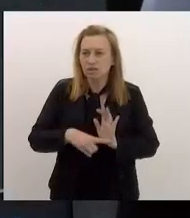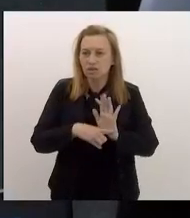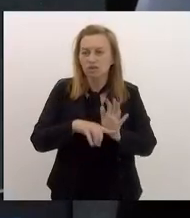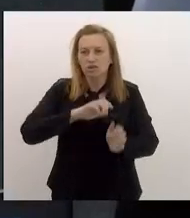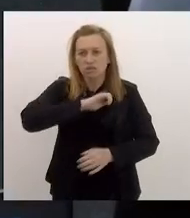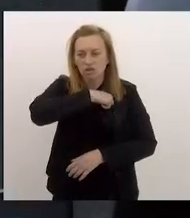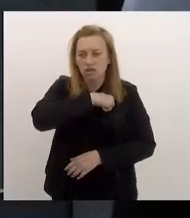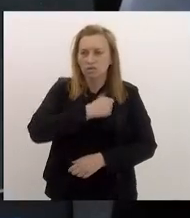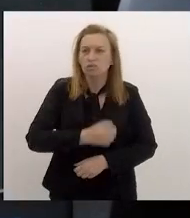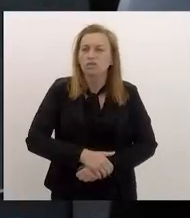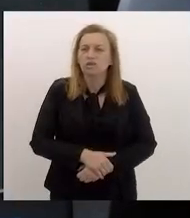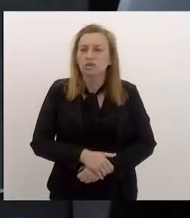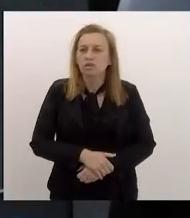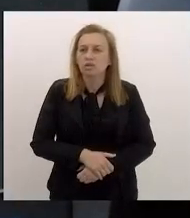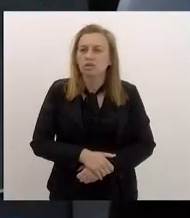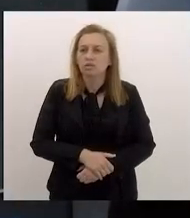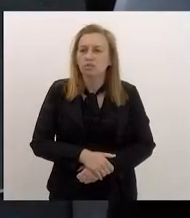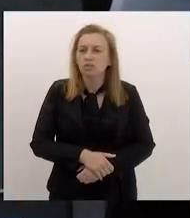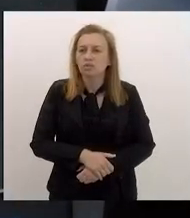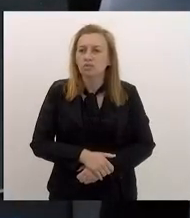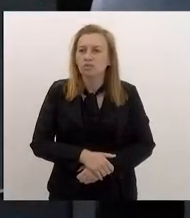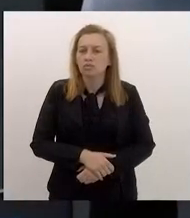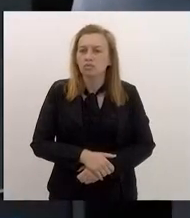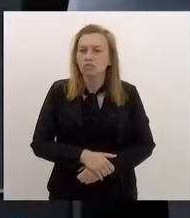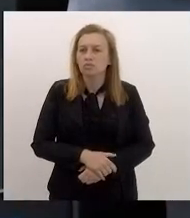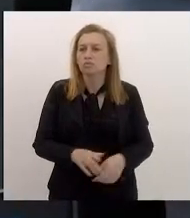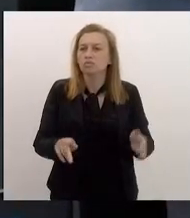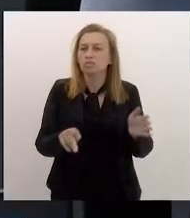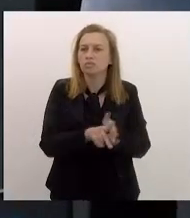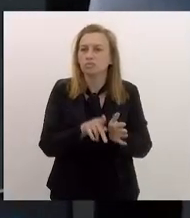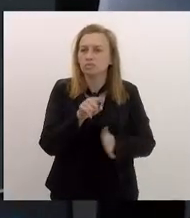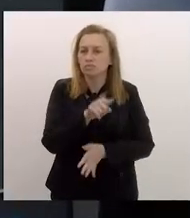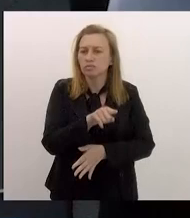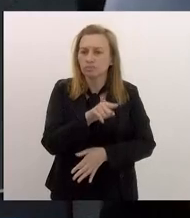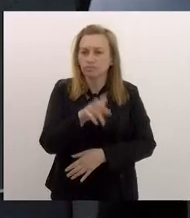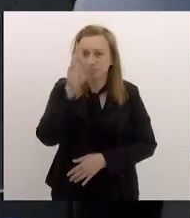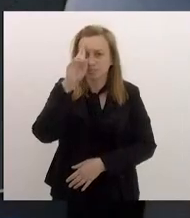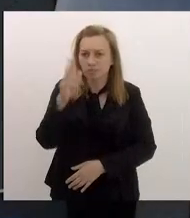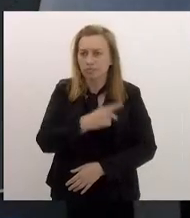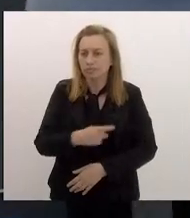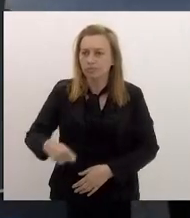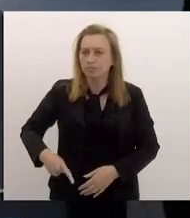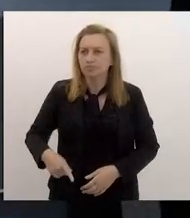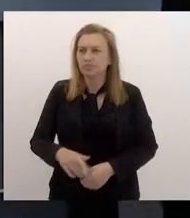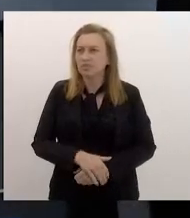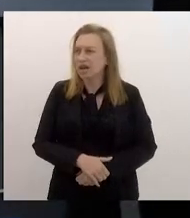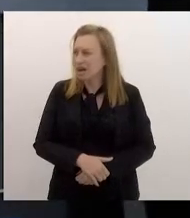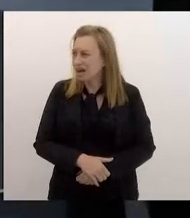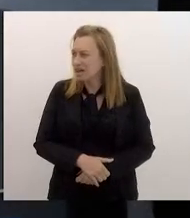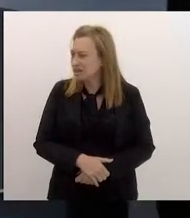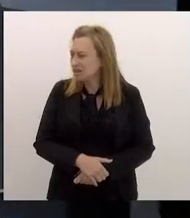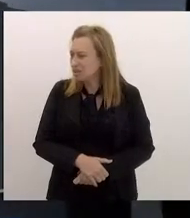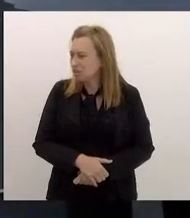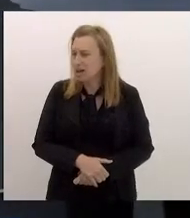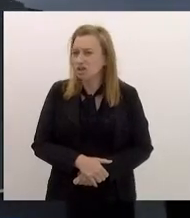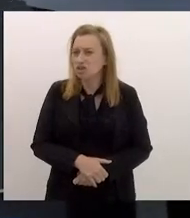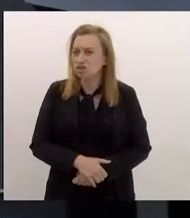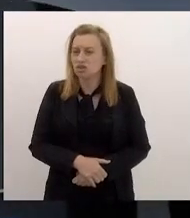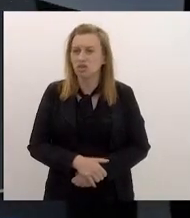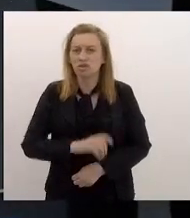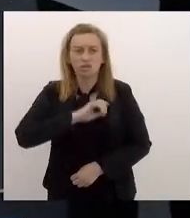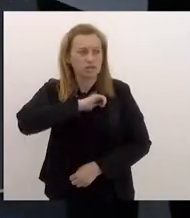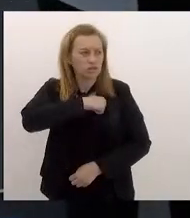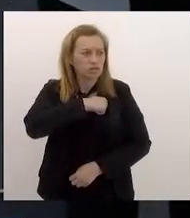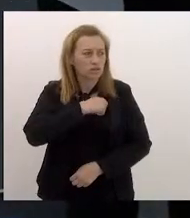fiscal. E, nesse projeto, senhor presidente, do adesão ao regime de recuperação fiscal,